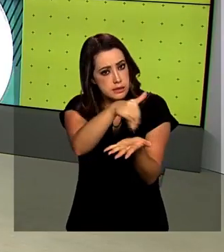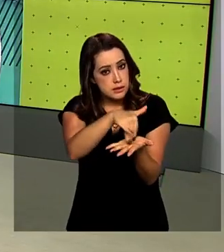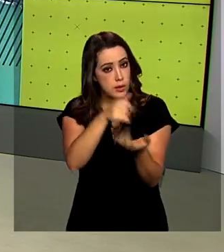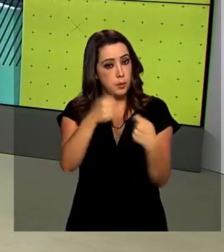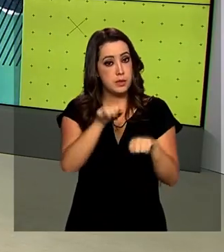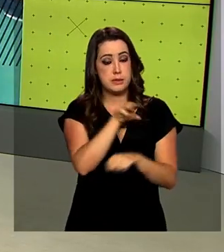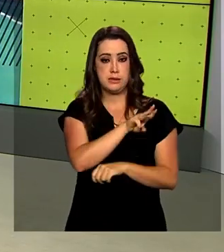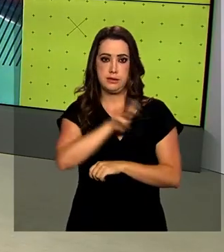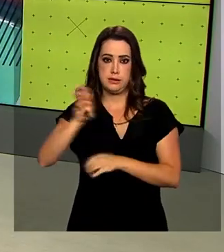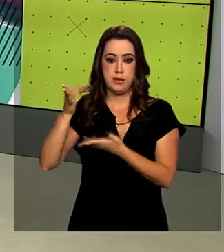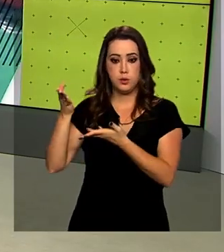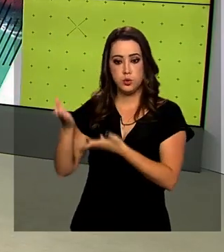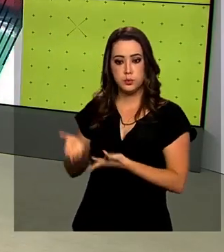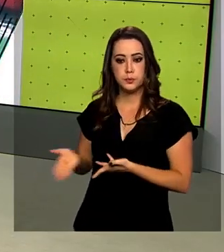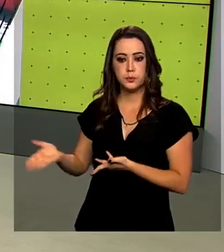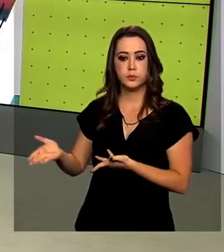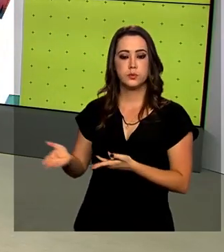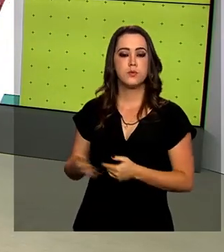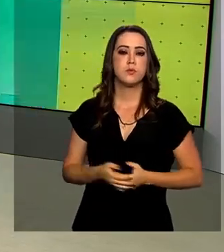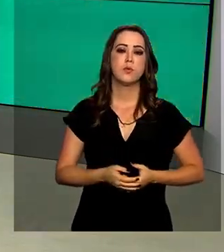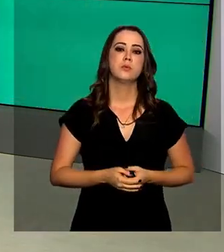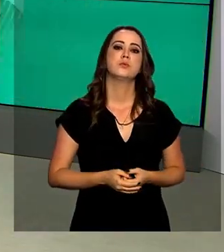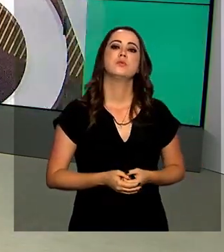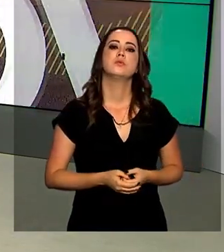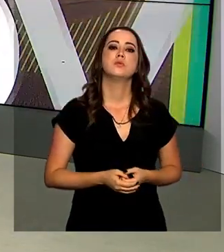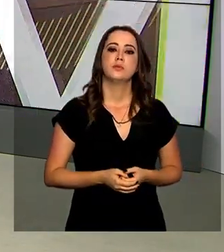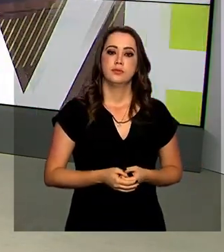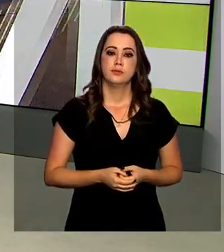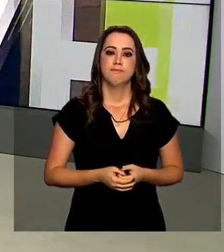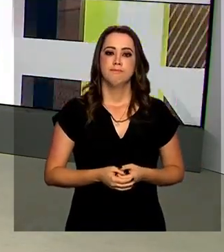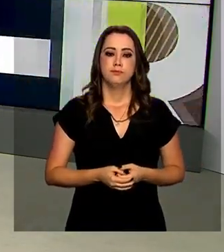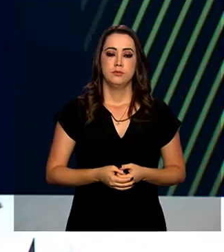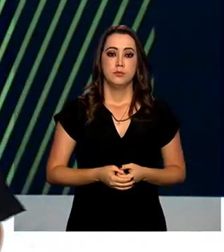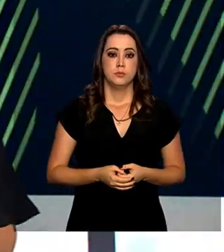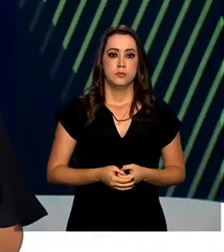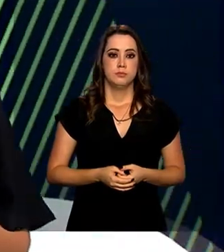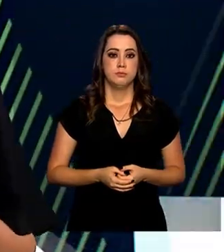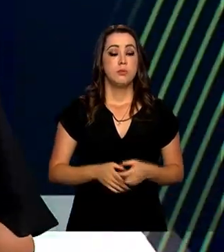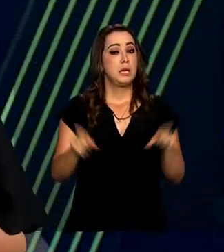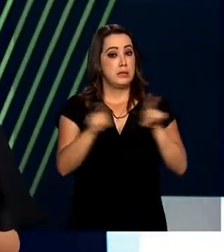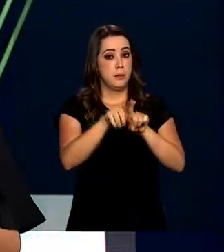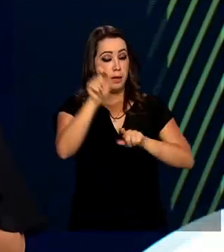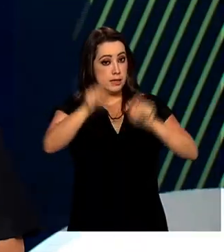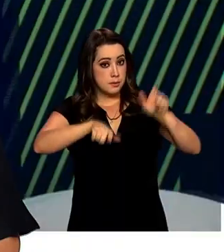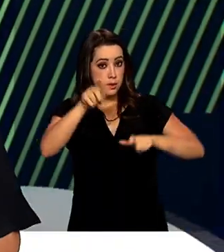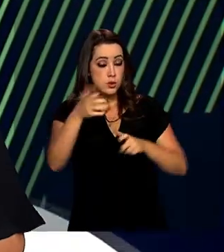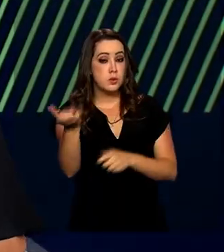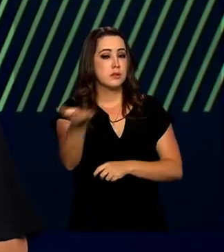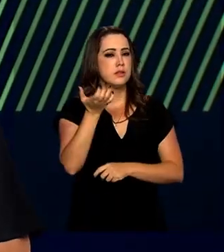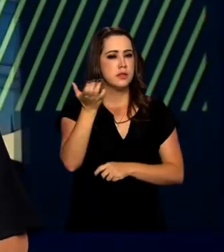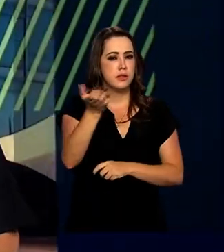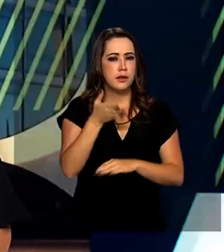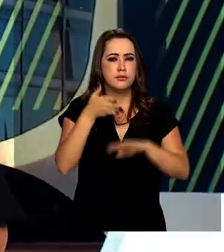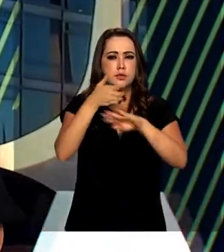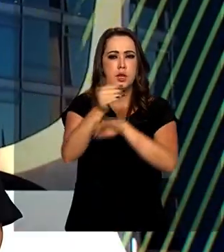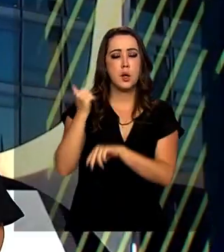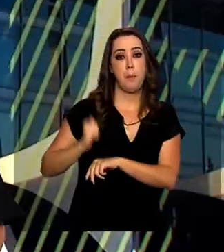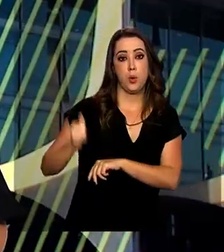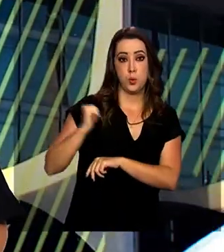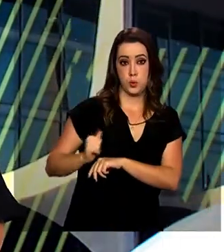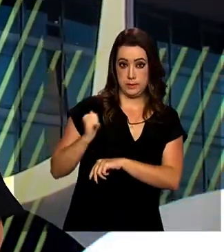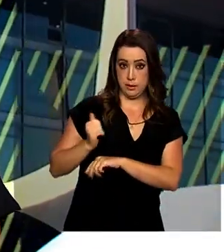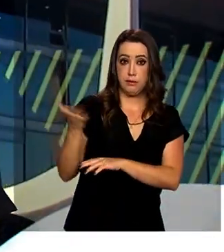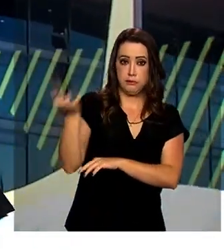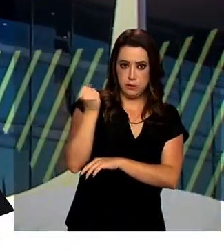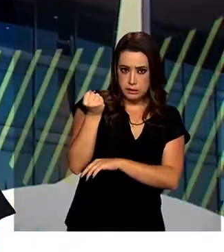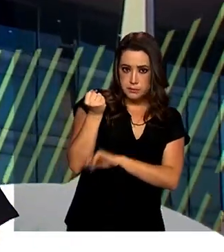acessar sisualuno.mec.gov.br E os candidatos que quiserem concorrer a uma bolsa do